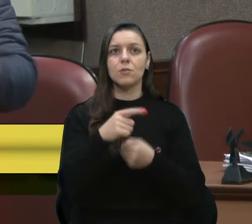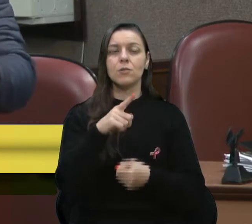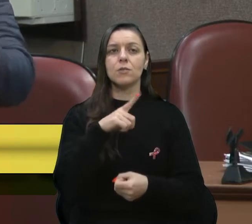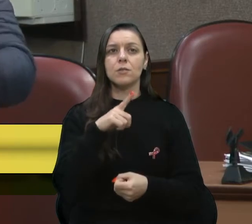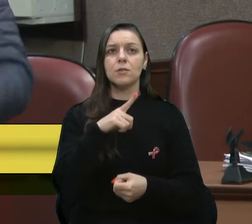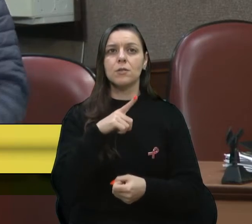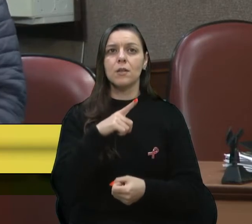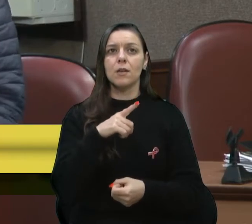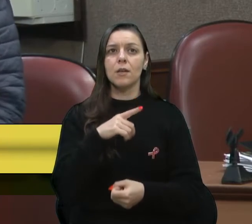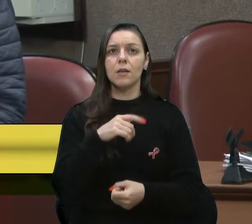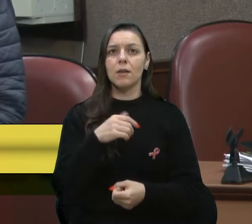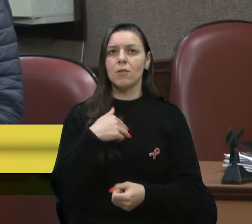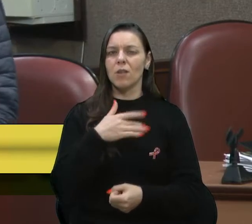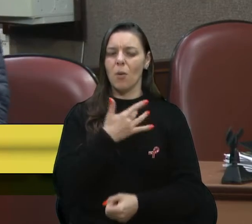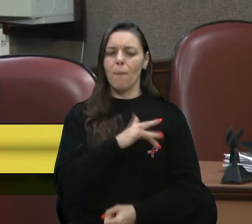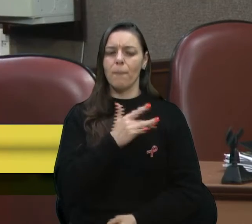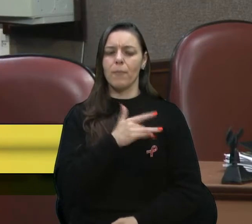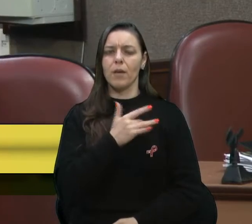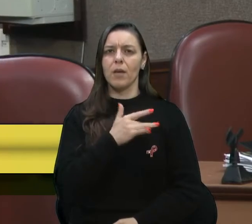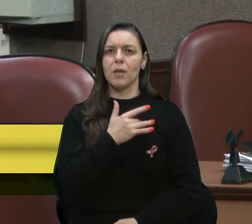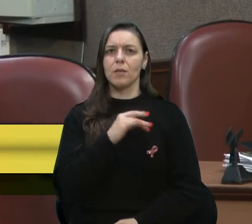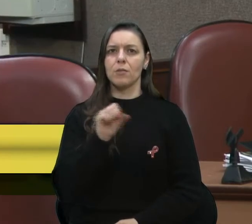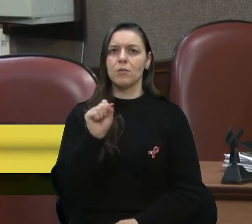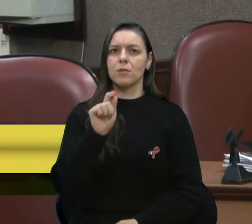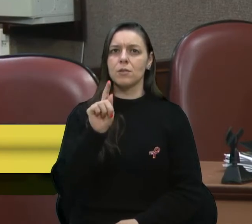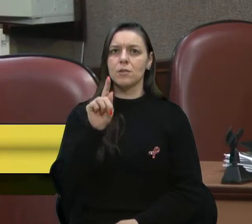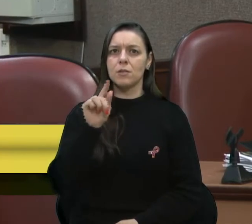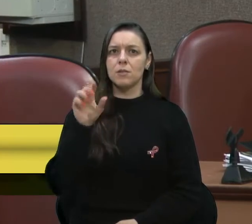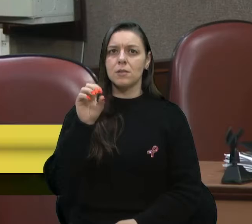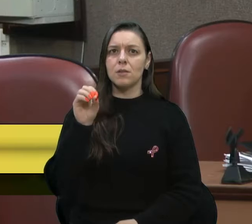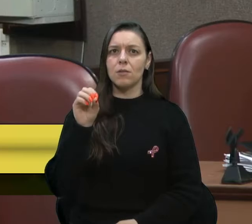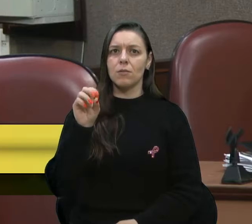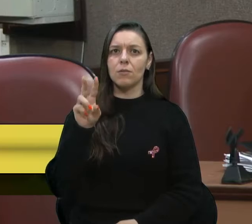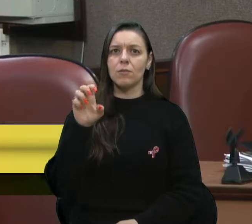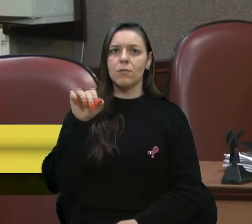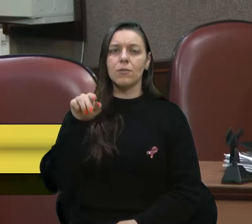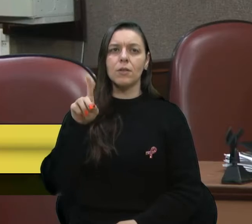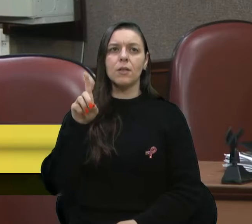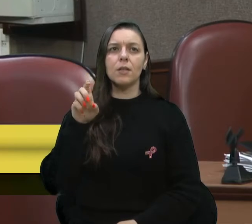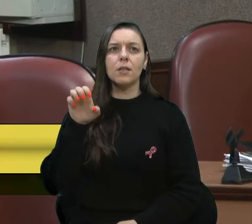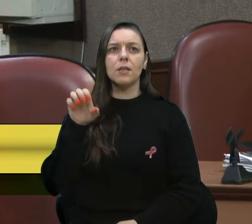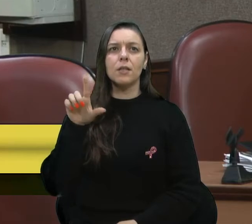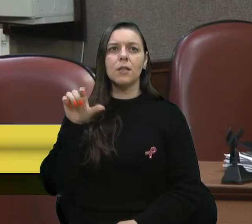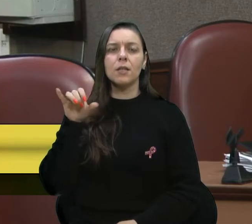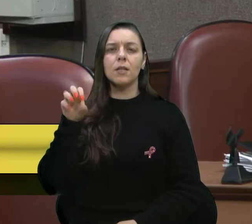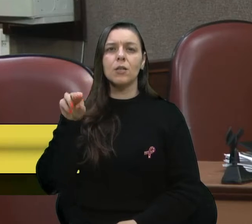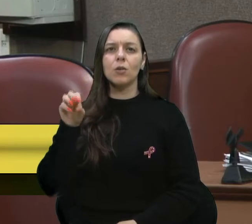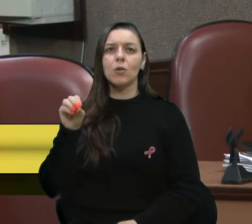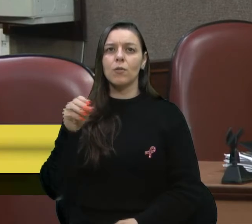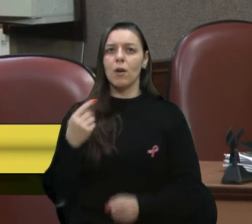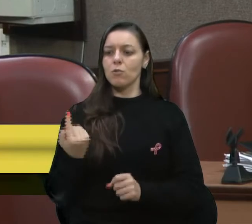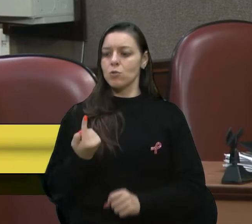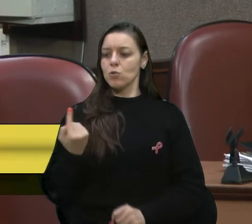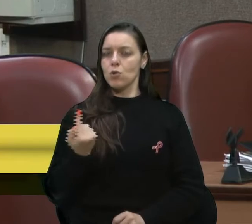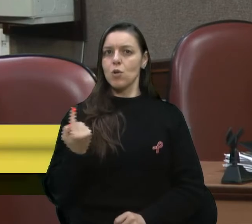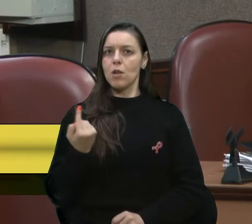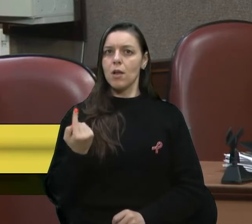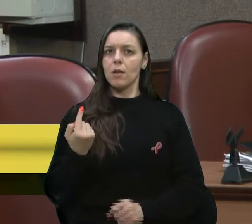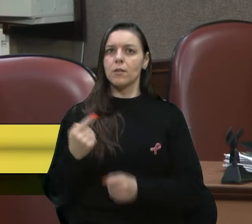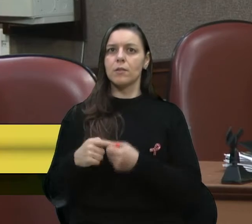eu tenho até pena das pessoas de São Vendelino, eles não podem se mexer que vão ter que pagar pedágio. Tem que ficar isolado dentro da cidade.